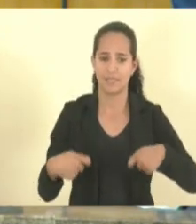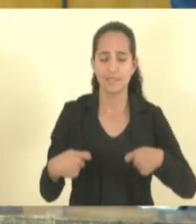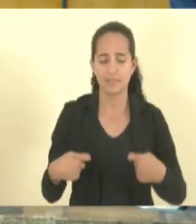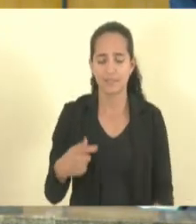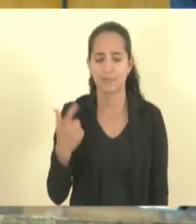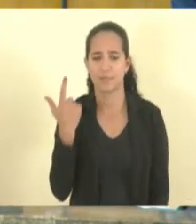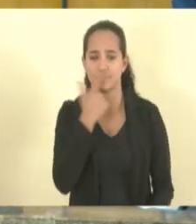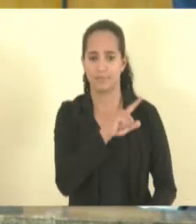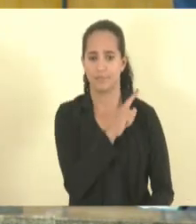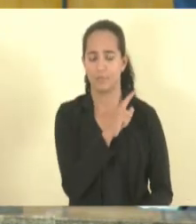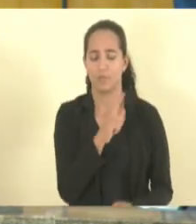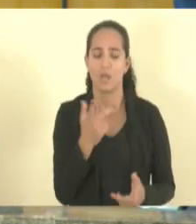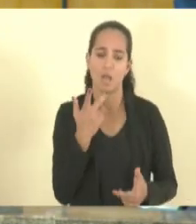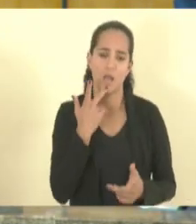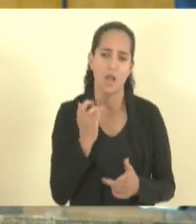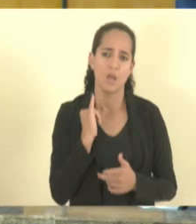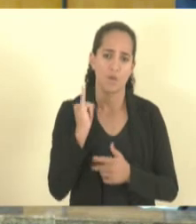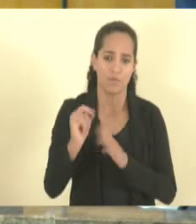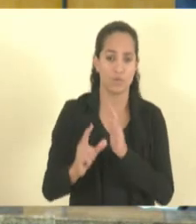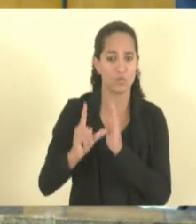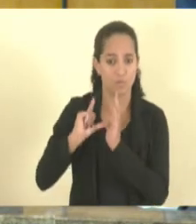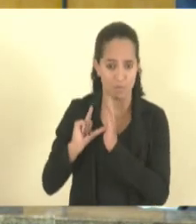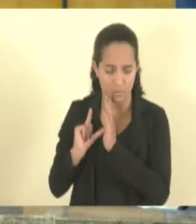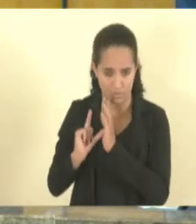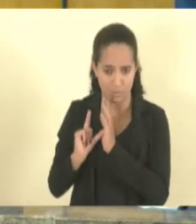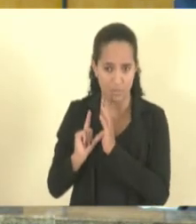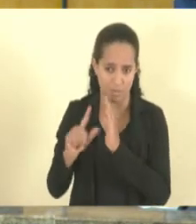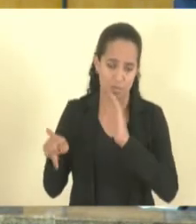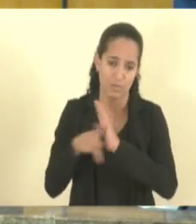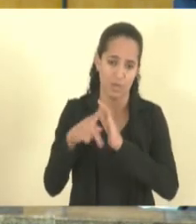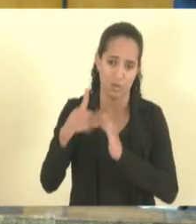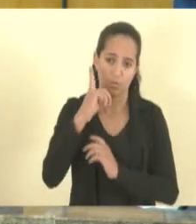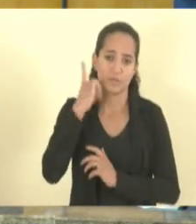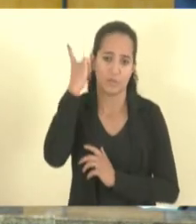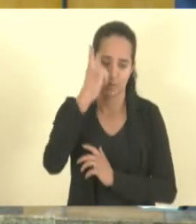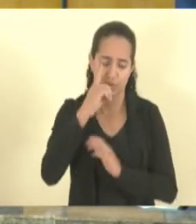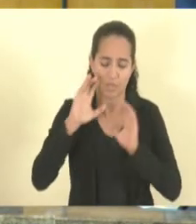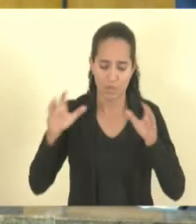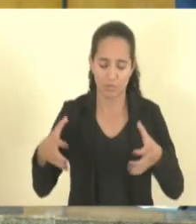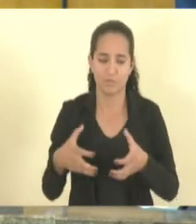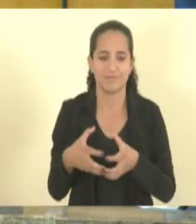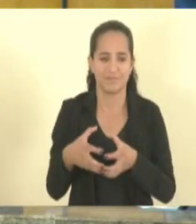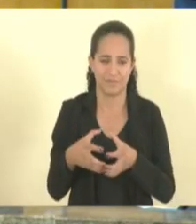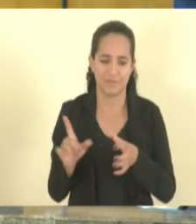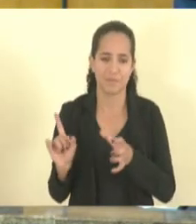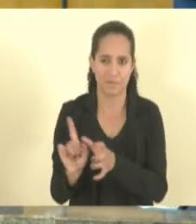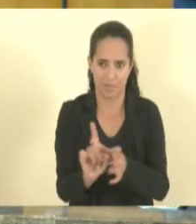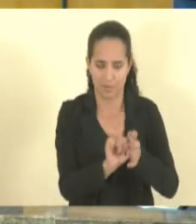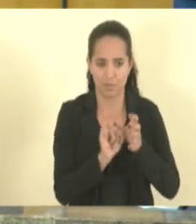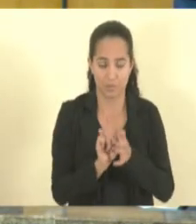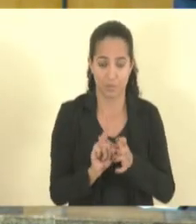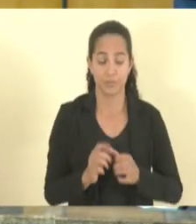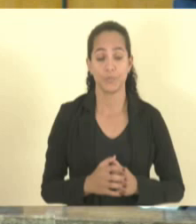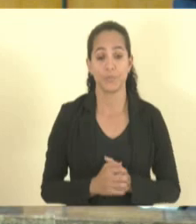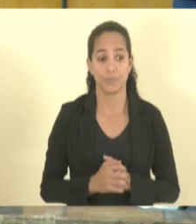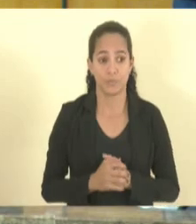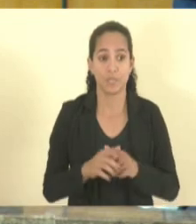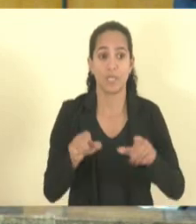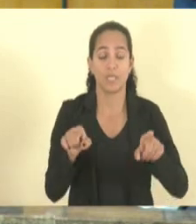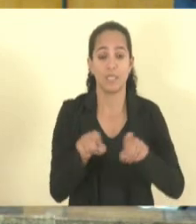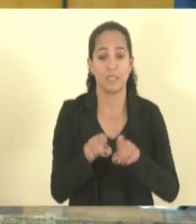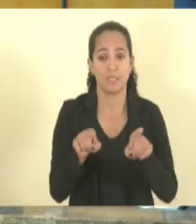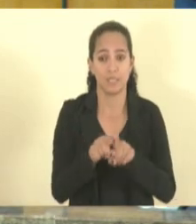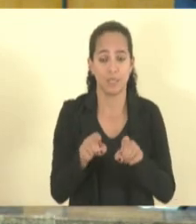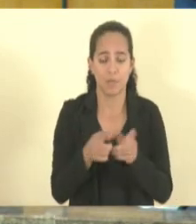vazão e aí eu comunico com antecedência aos senhores deputados membros da comissão é e também não foi